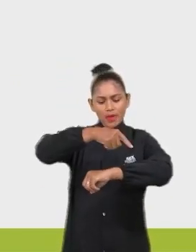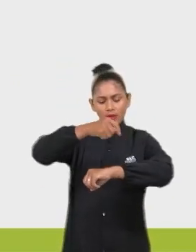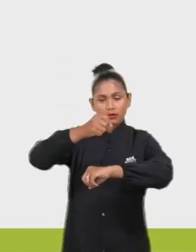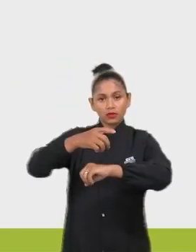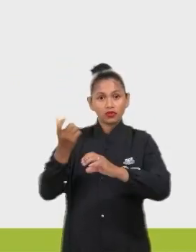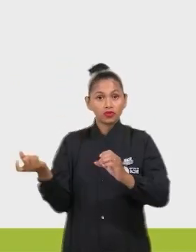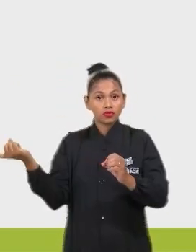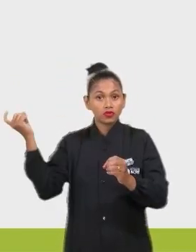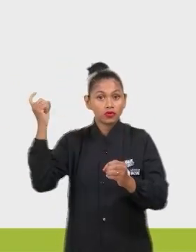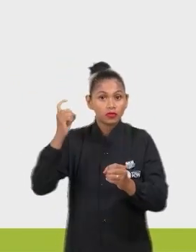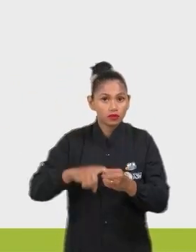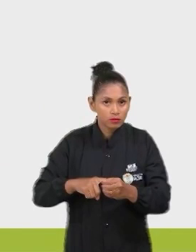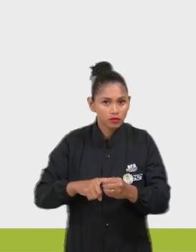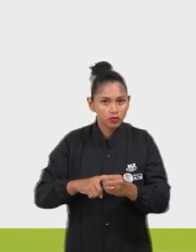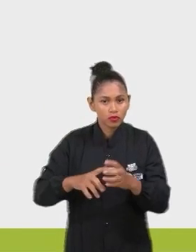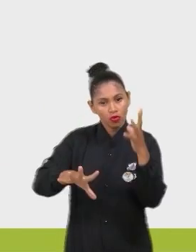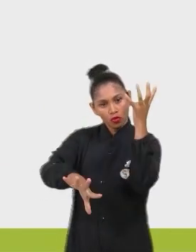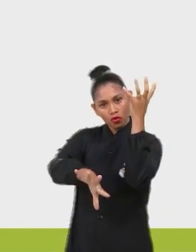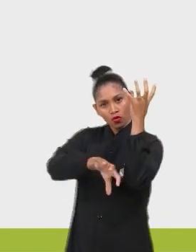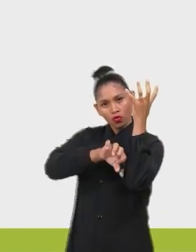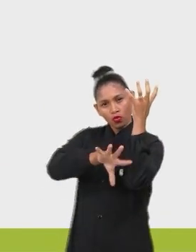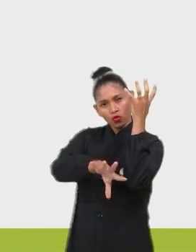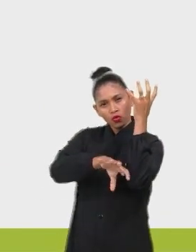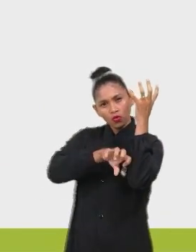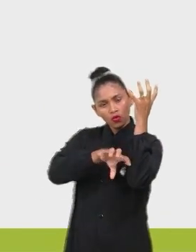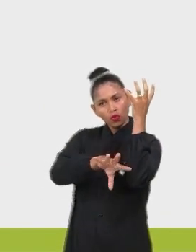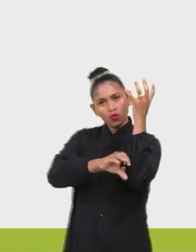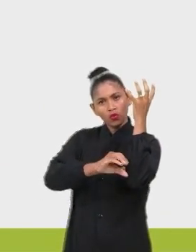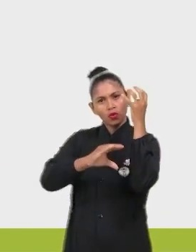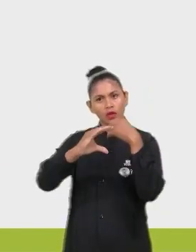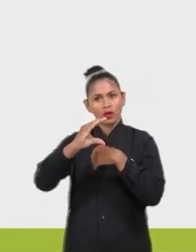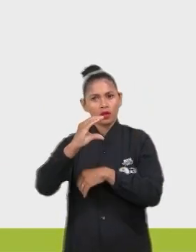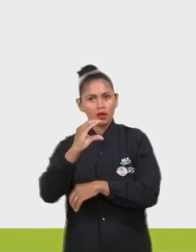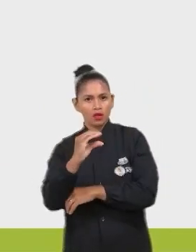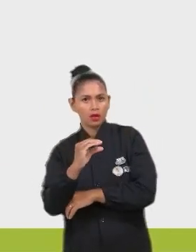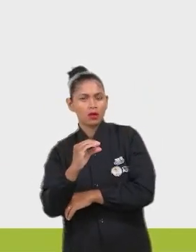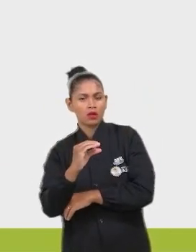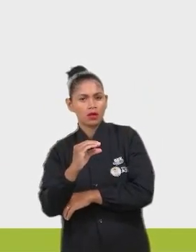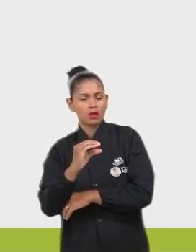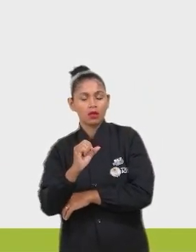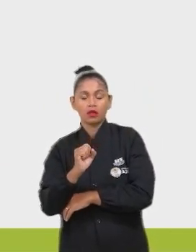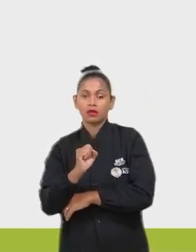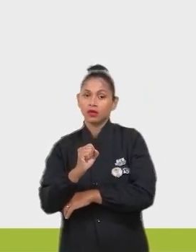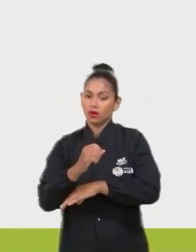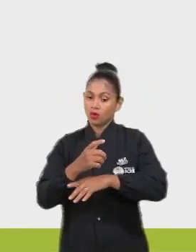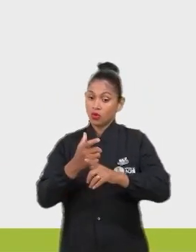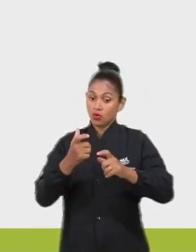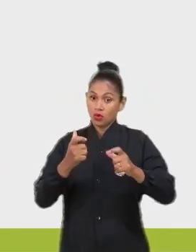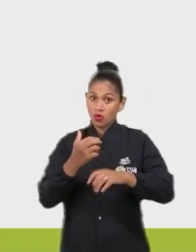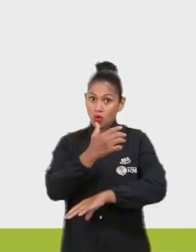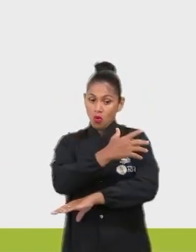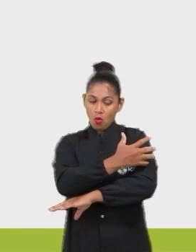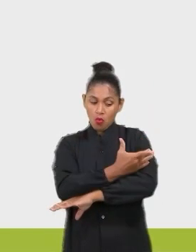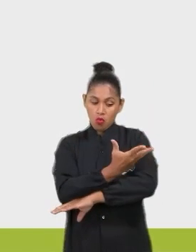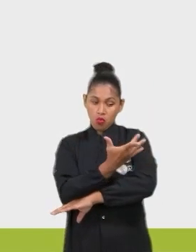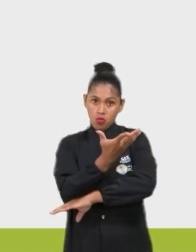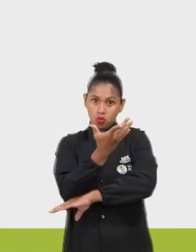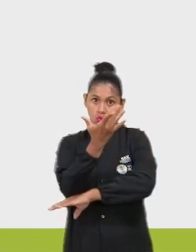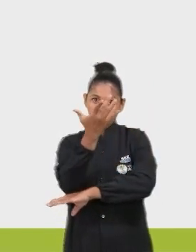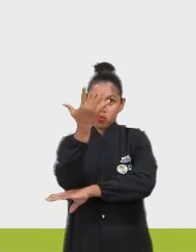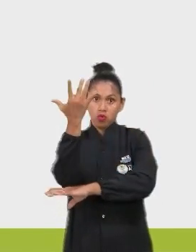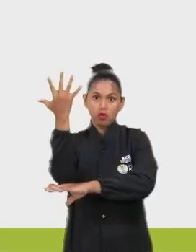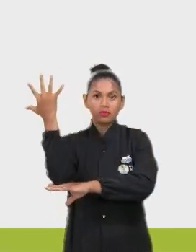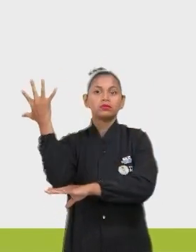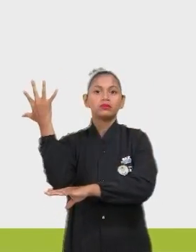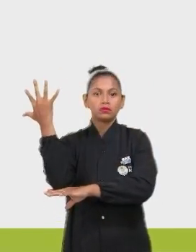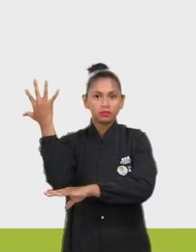então estar sequestrando carbono aos montes, porque essa vegetação vai crescer. Opa, essa parece que é a correta. Vou